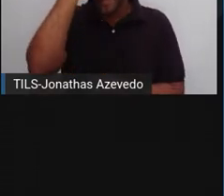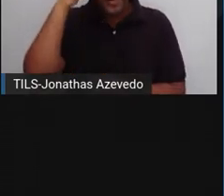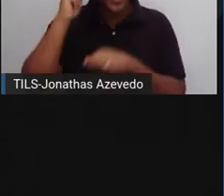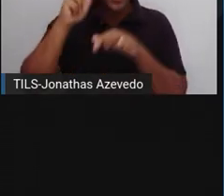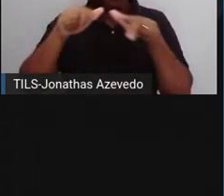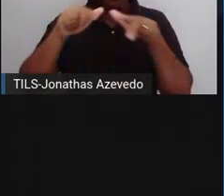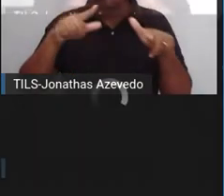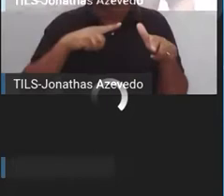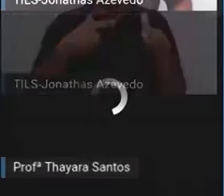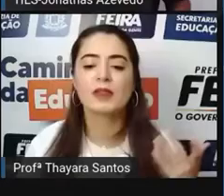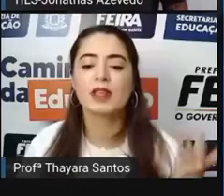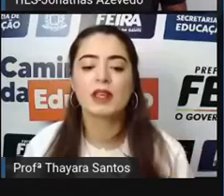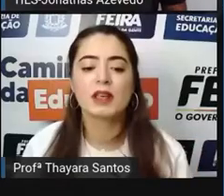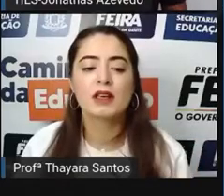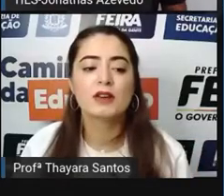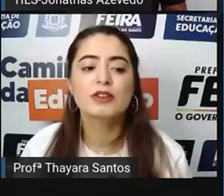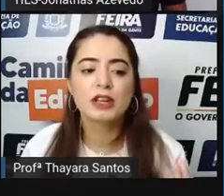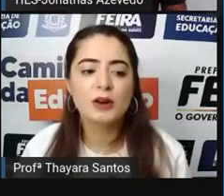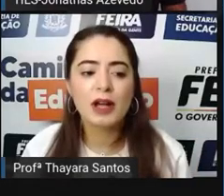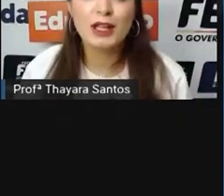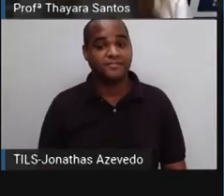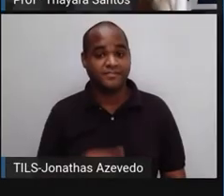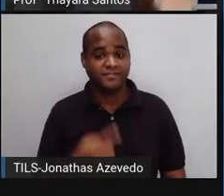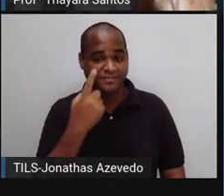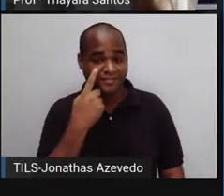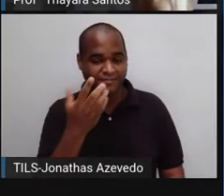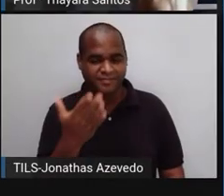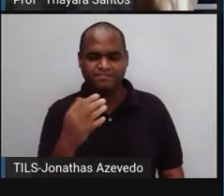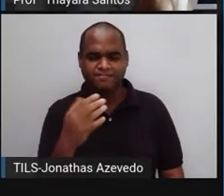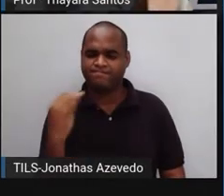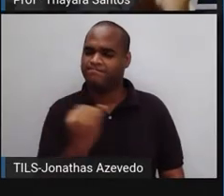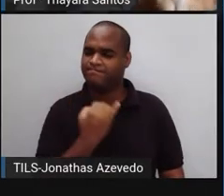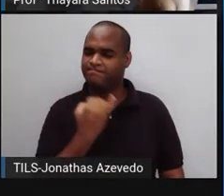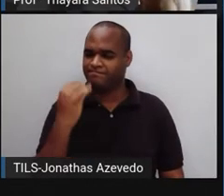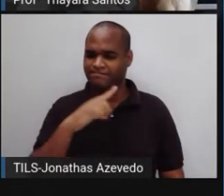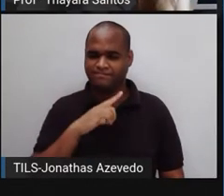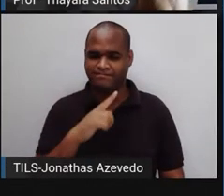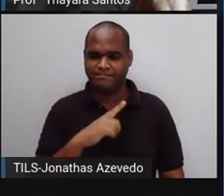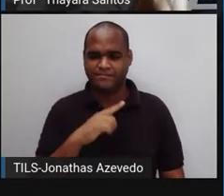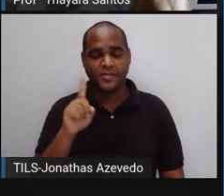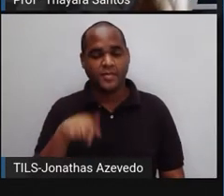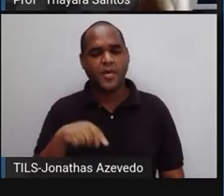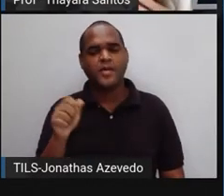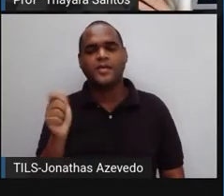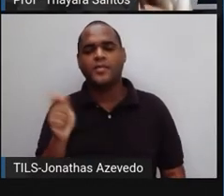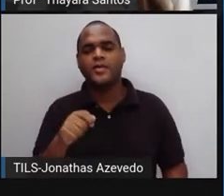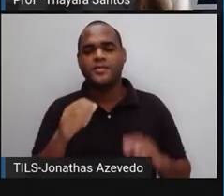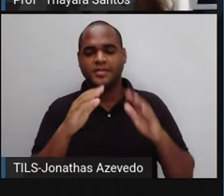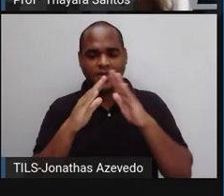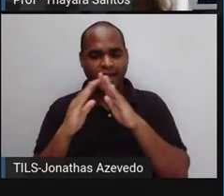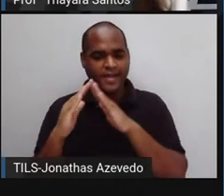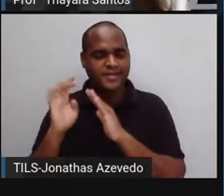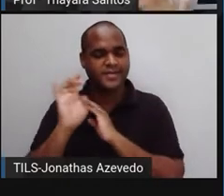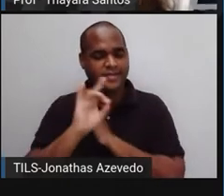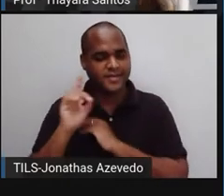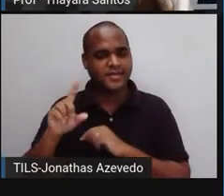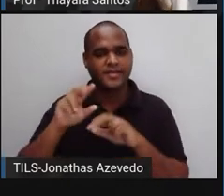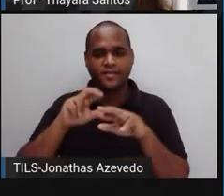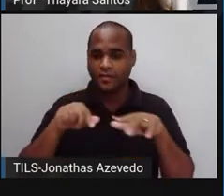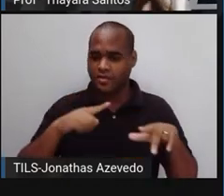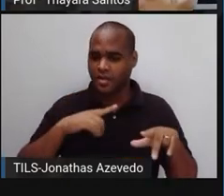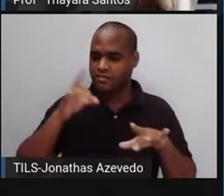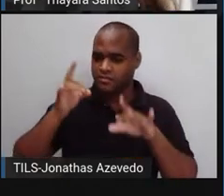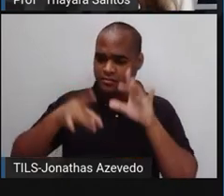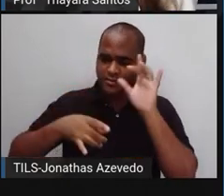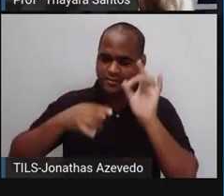de compostagem. Viram aí a importância de realizar isso nas nossas casas? Muitas vezes a gente, quando vai descartar o